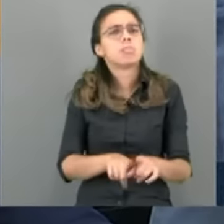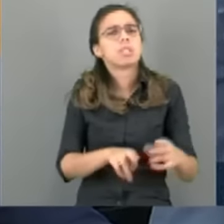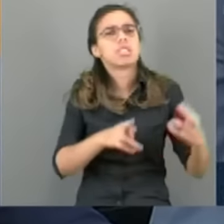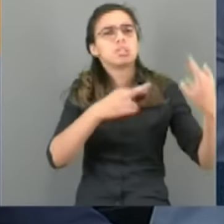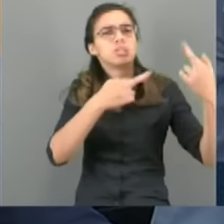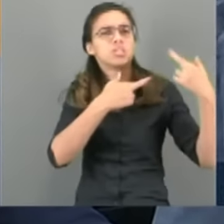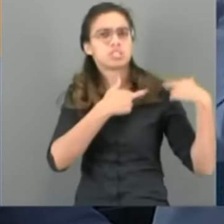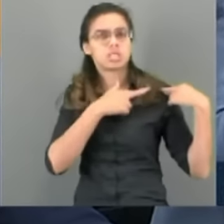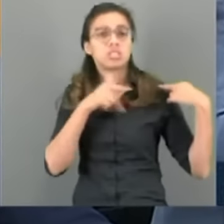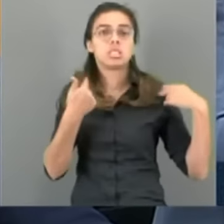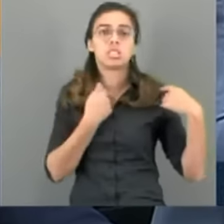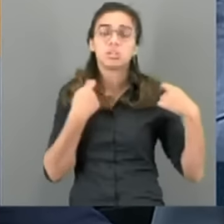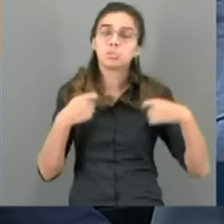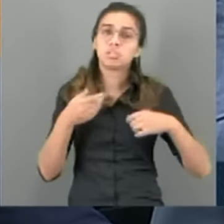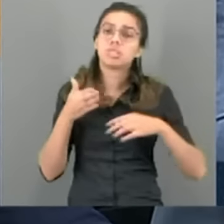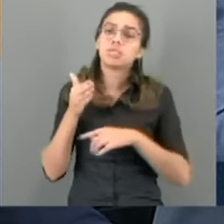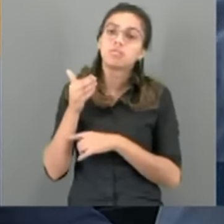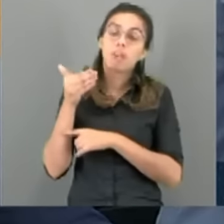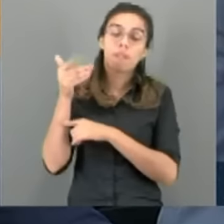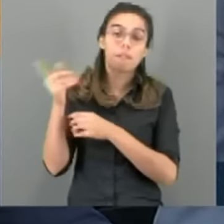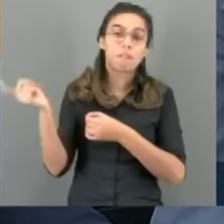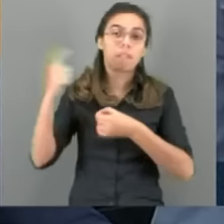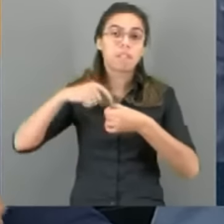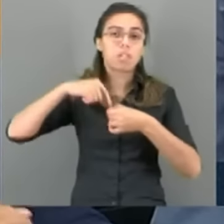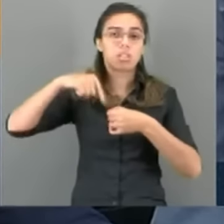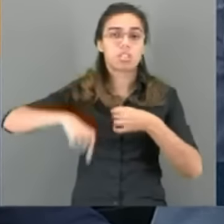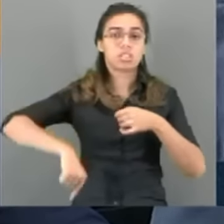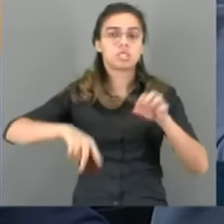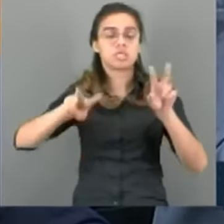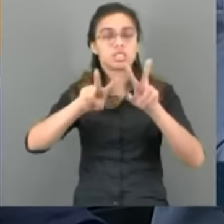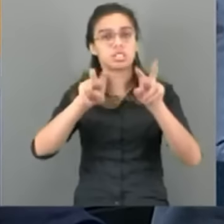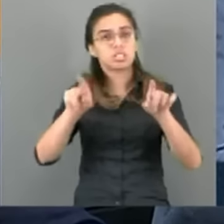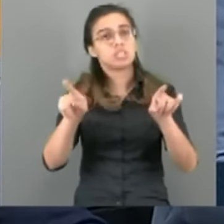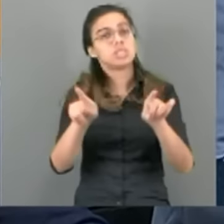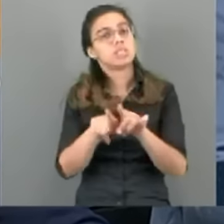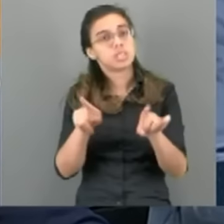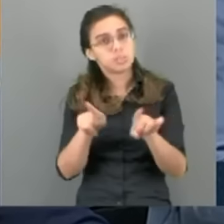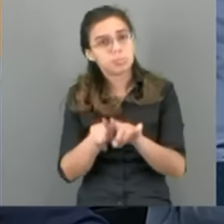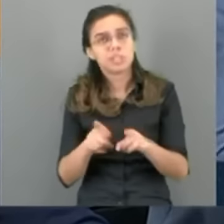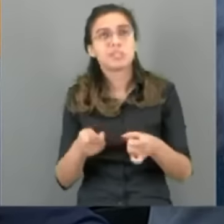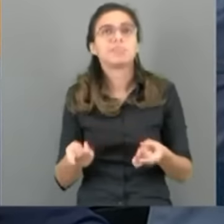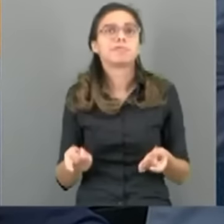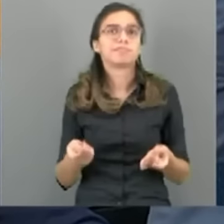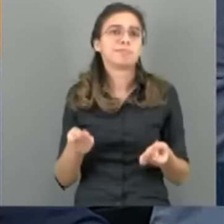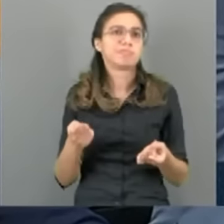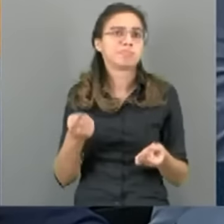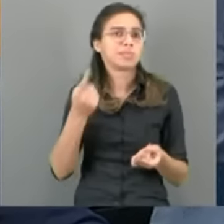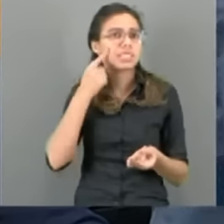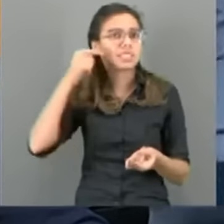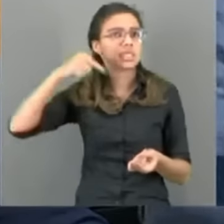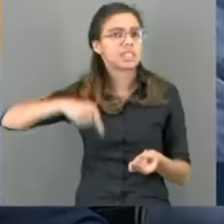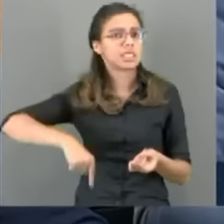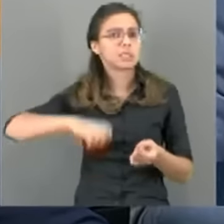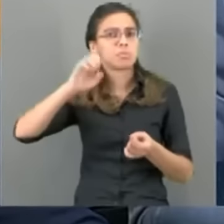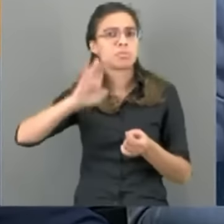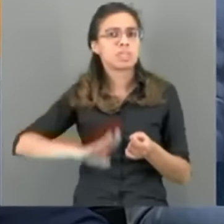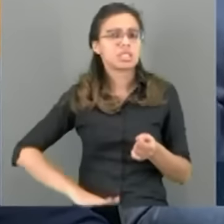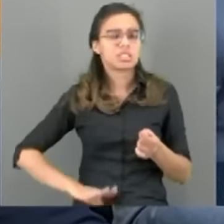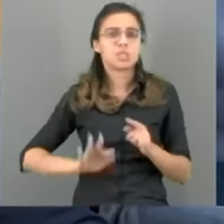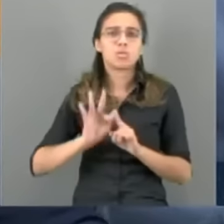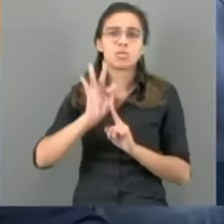nós teremos que revisitar esse tema e disciplinar essa questão no Brasil pensando para frente.